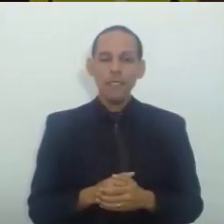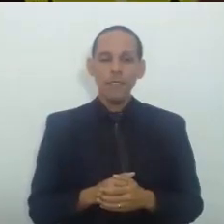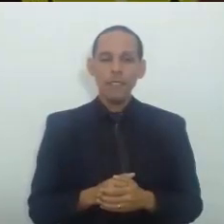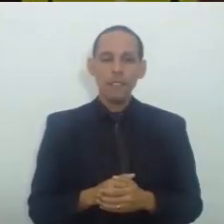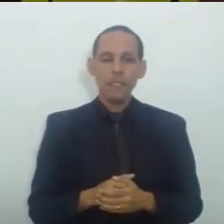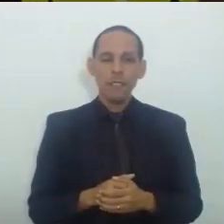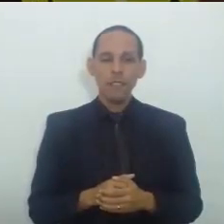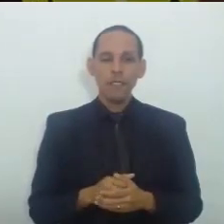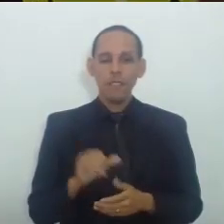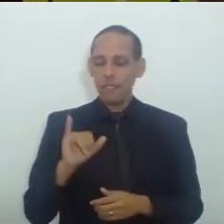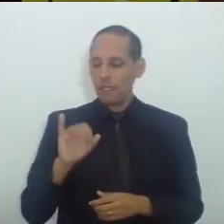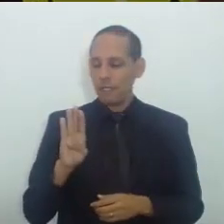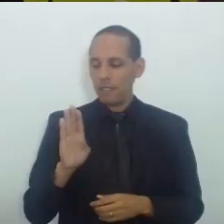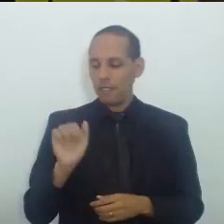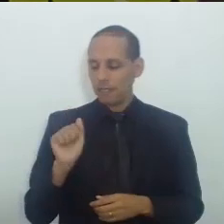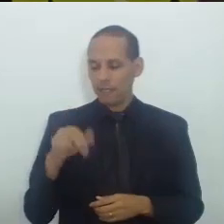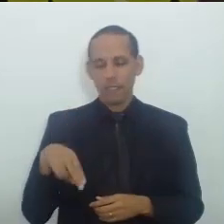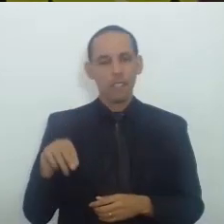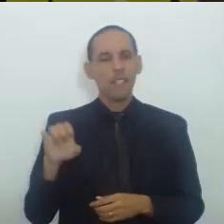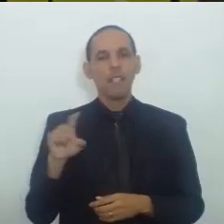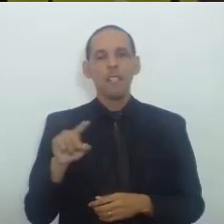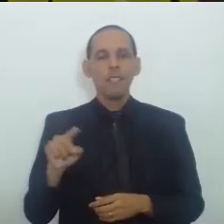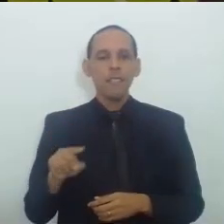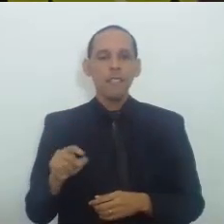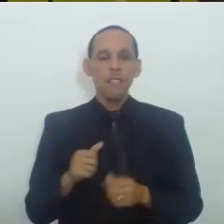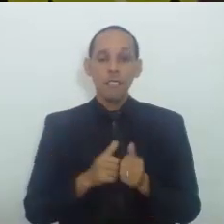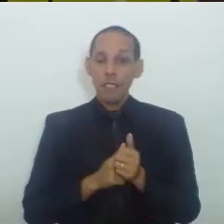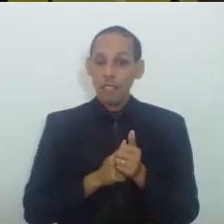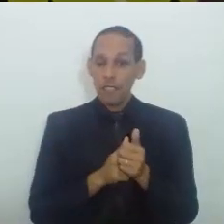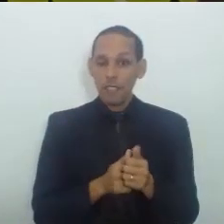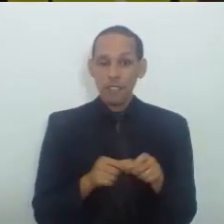Aqui Pelo que eu vi Aqui Acompanha